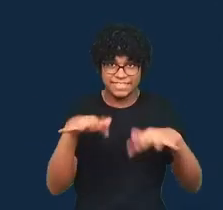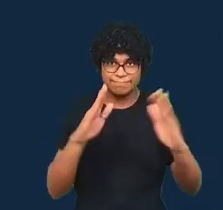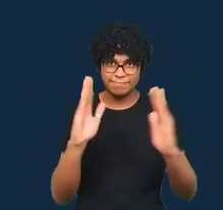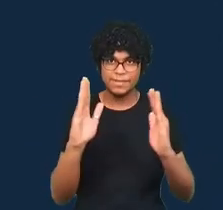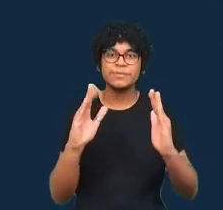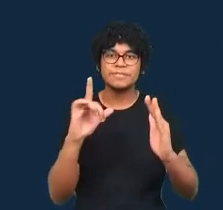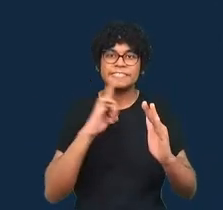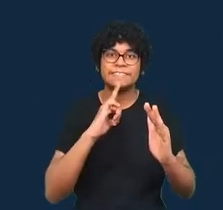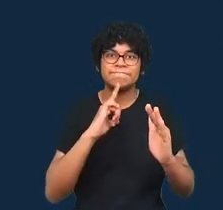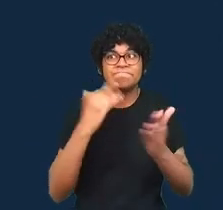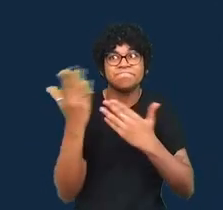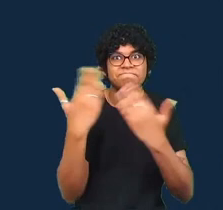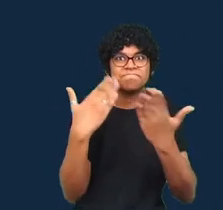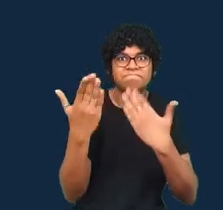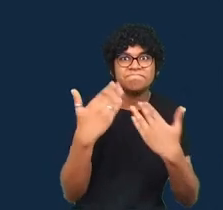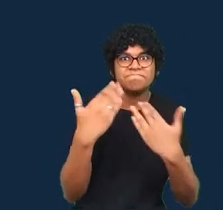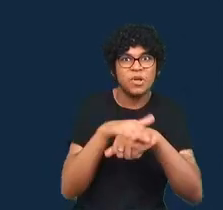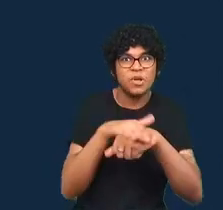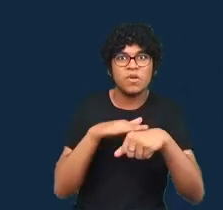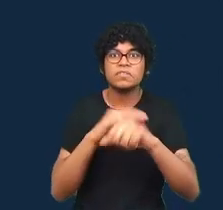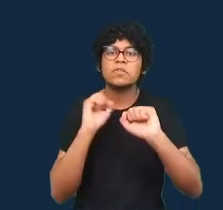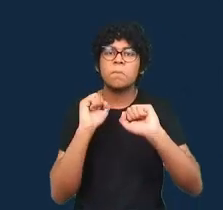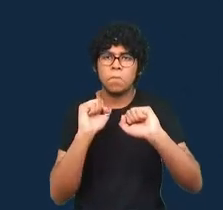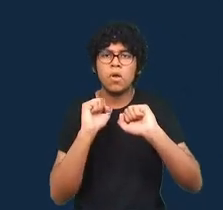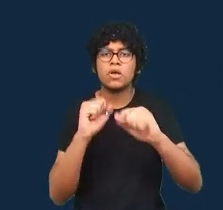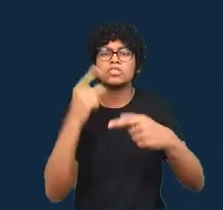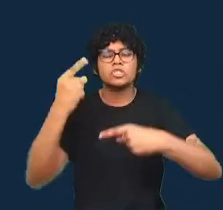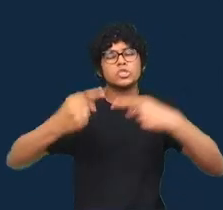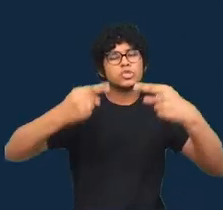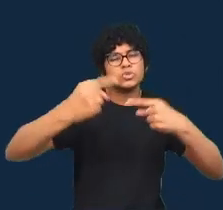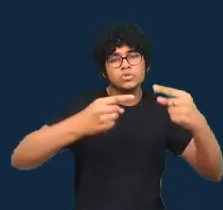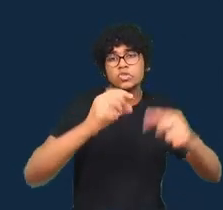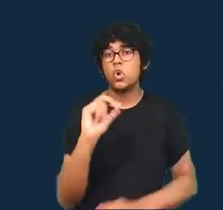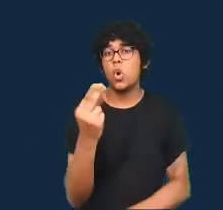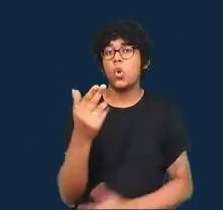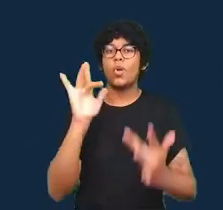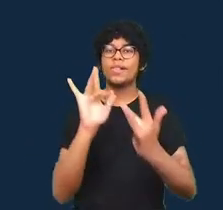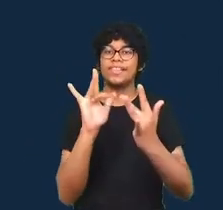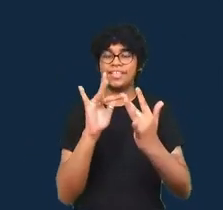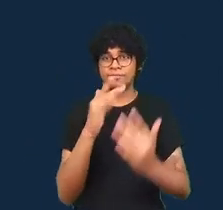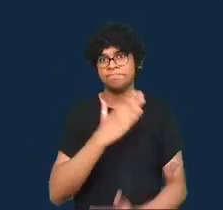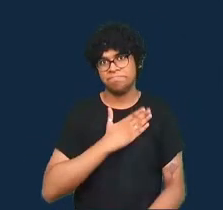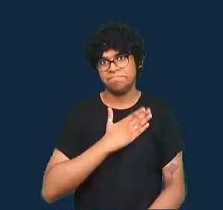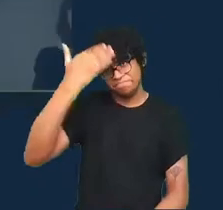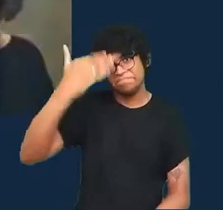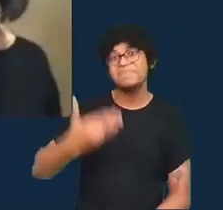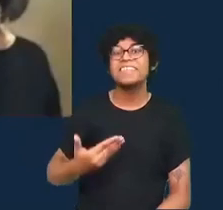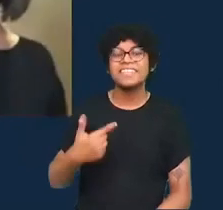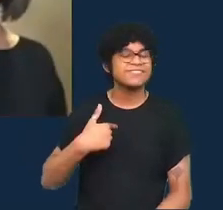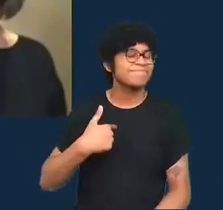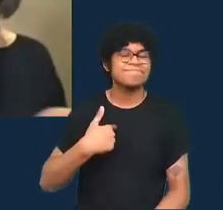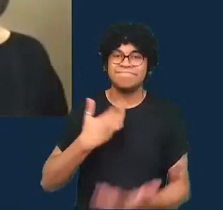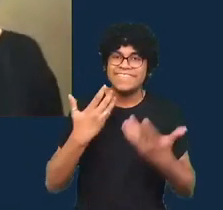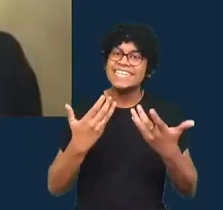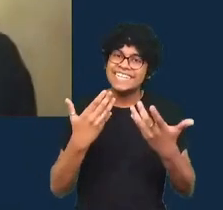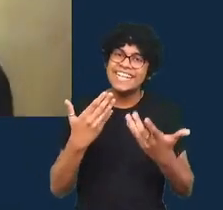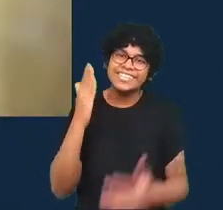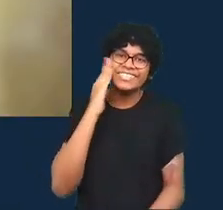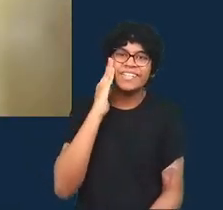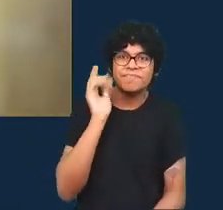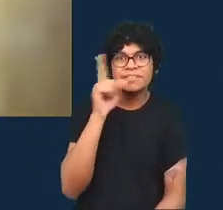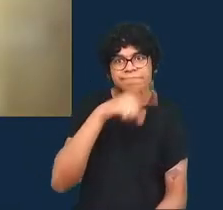compartilhe suas ideias na discussão ou me contactem depois eu adoraria ouvir falar sobre esses temas